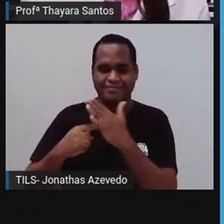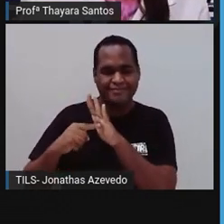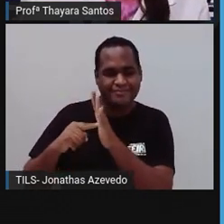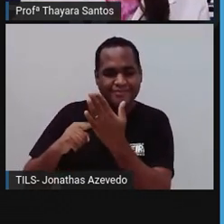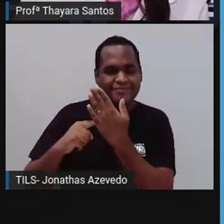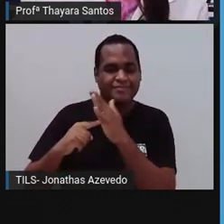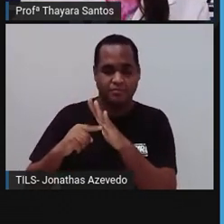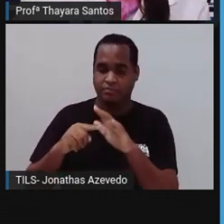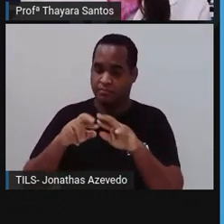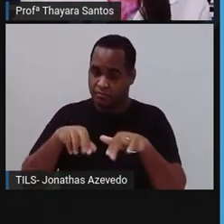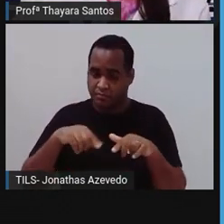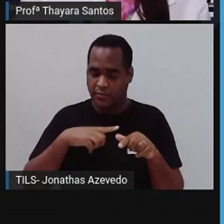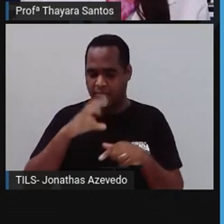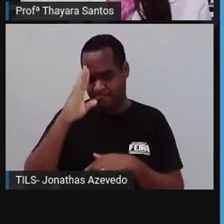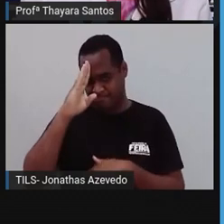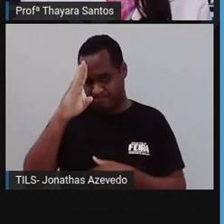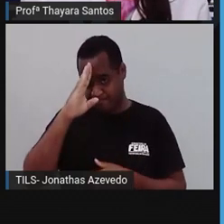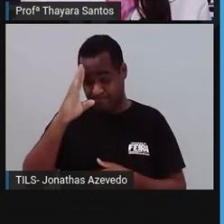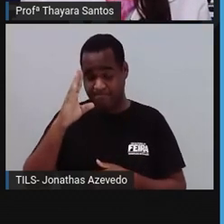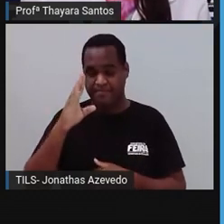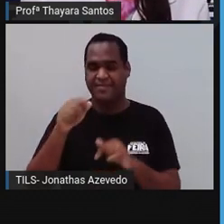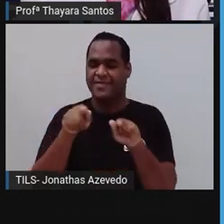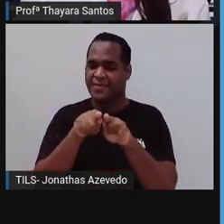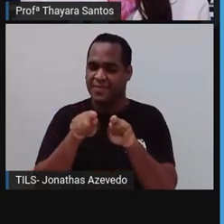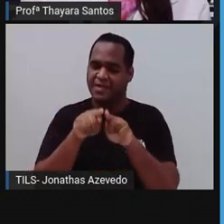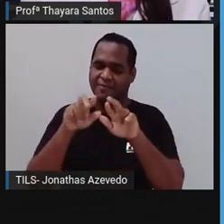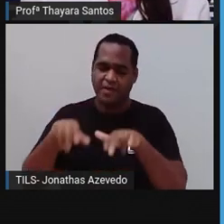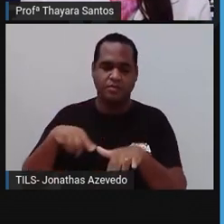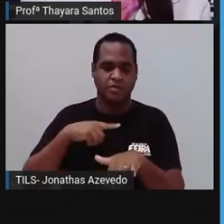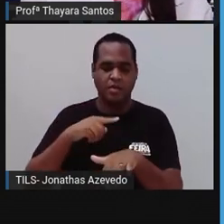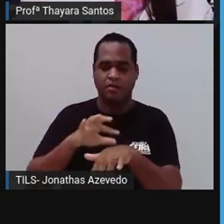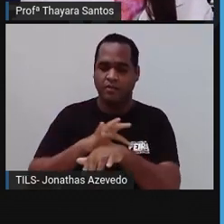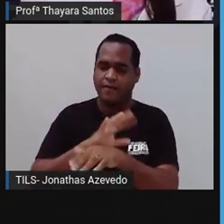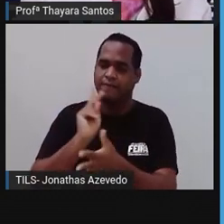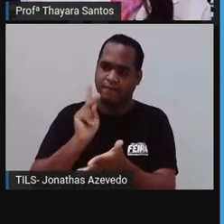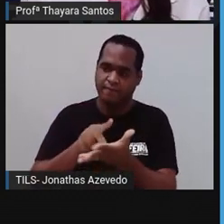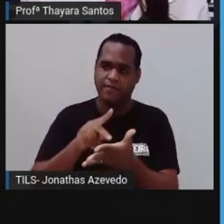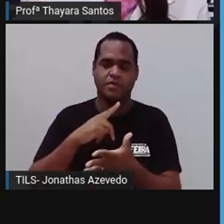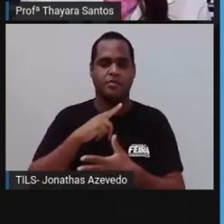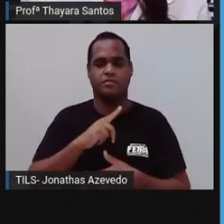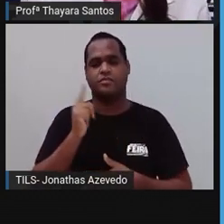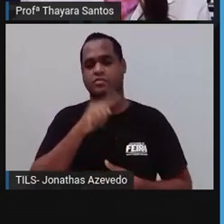executar funções específicas e formam tecidos verdadeiros.